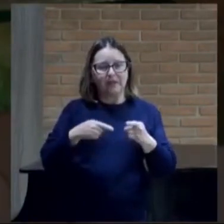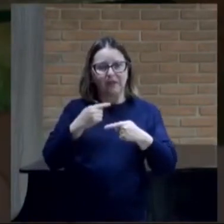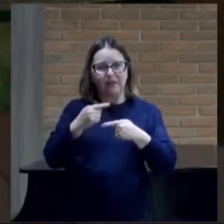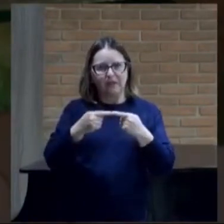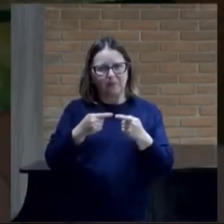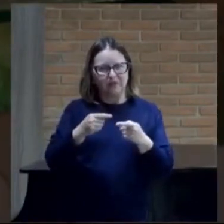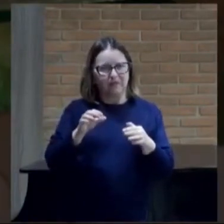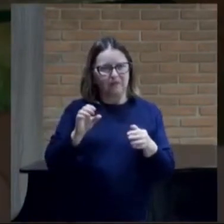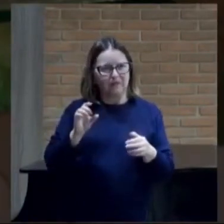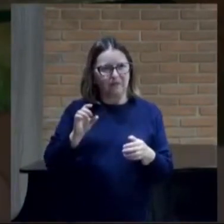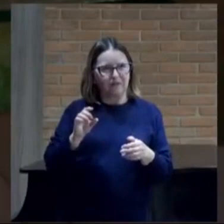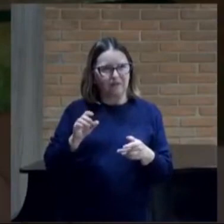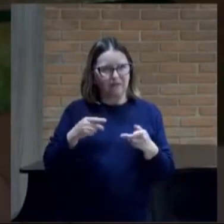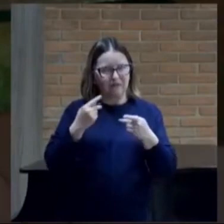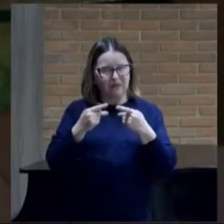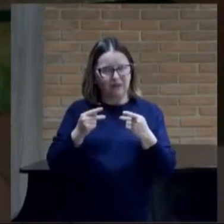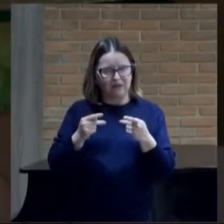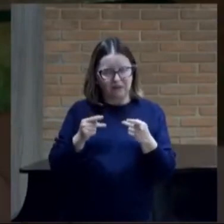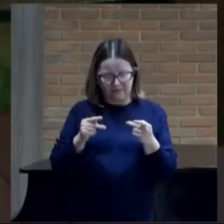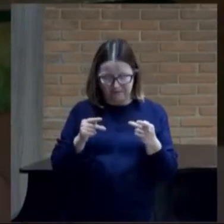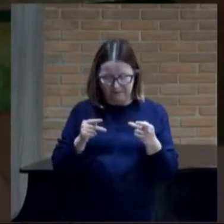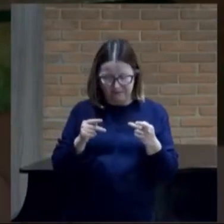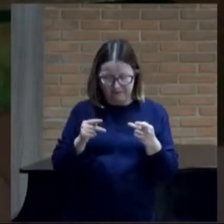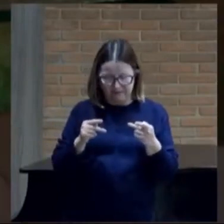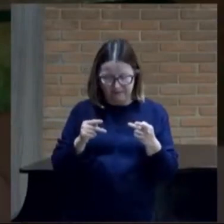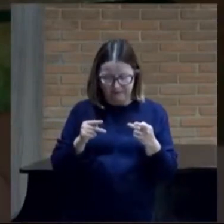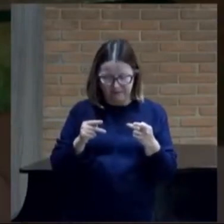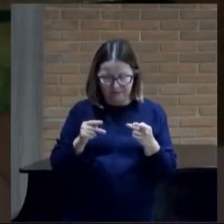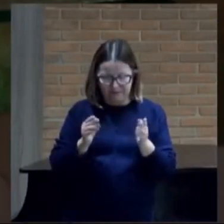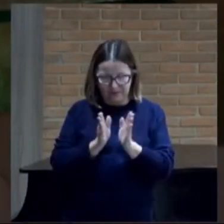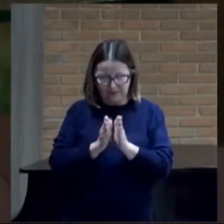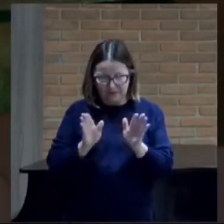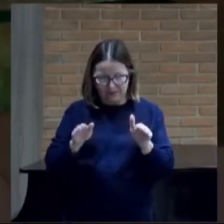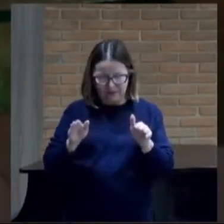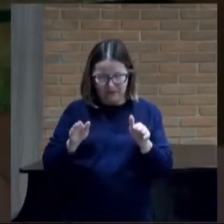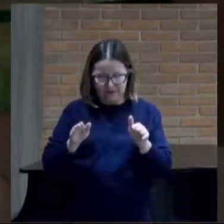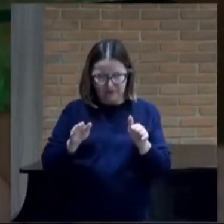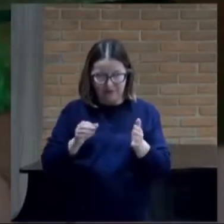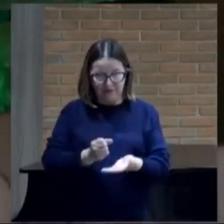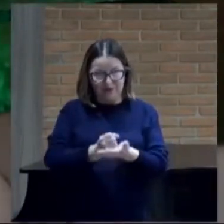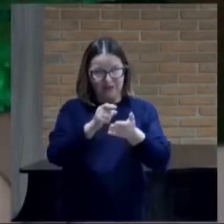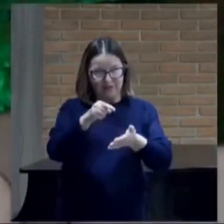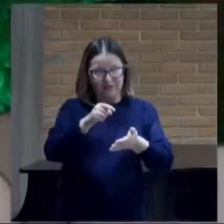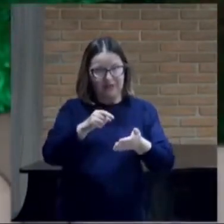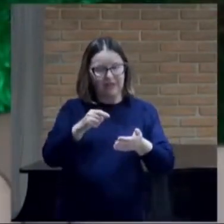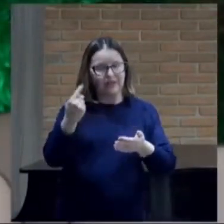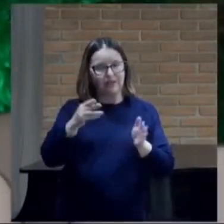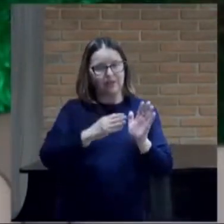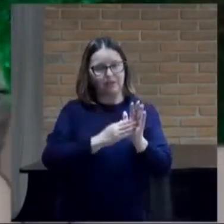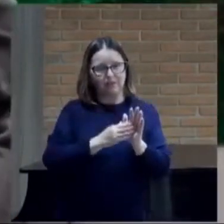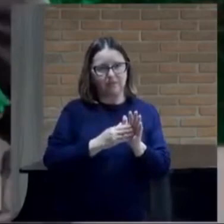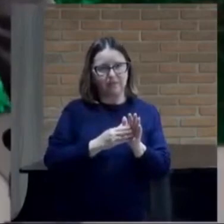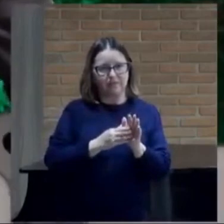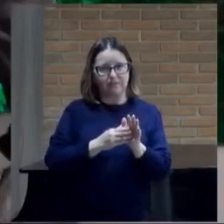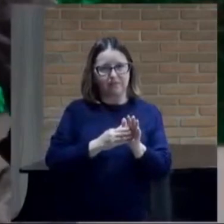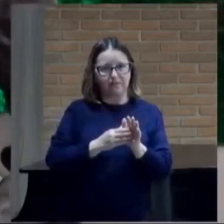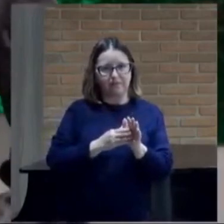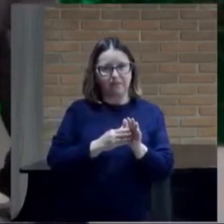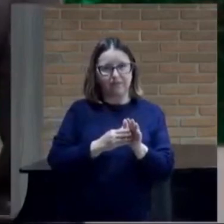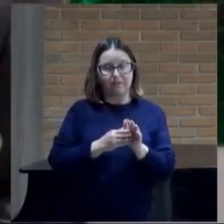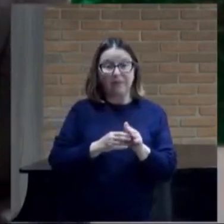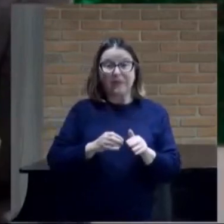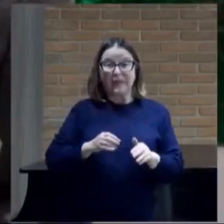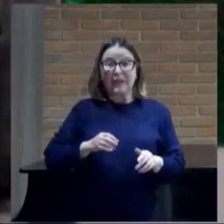depois O verso seguinte E eles Te sustentarão Nas suas mãos Se é em todos Os seus